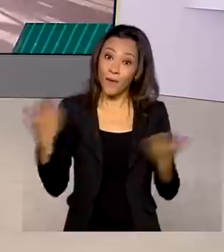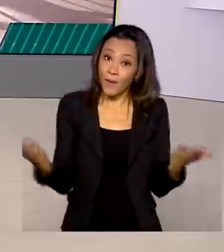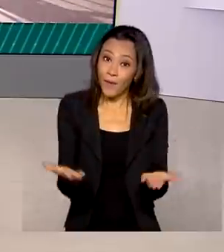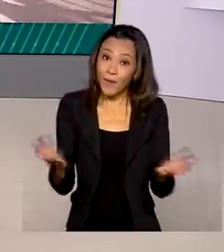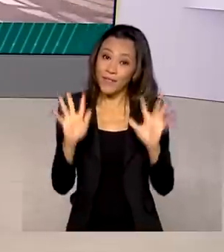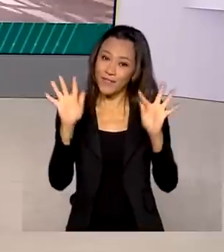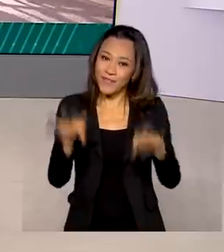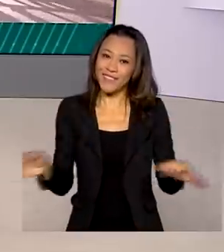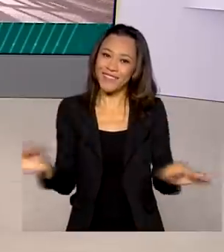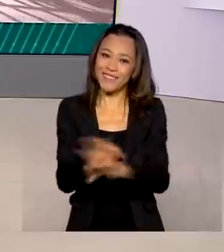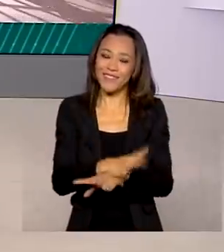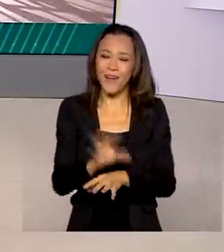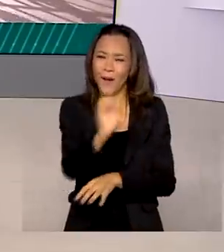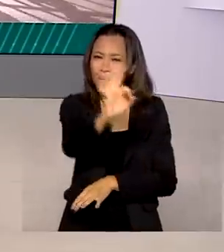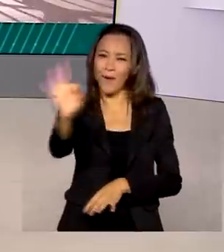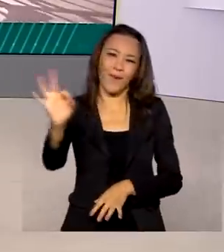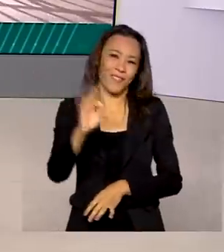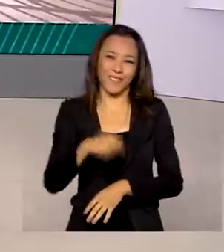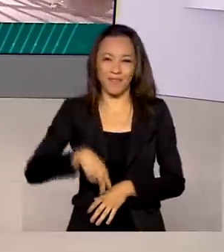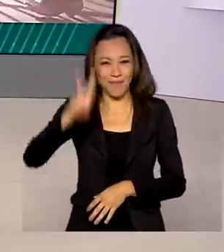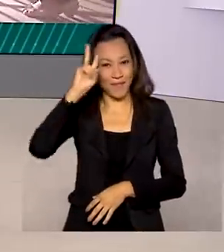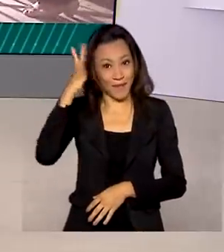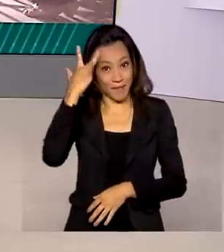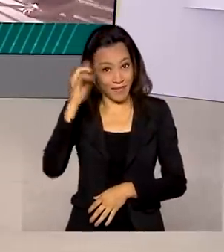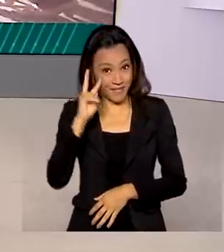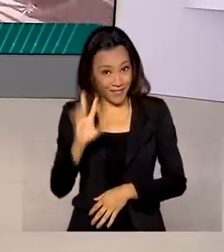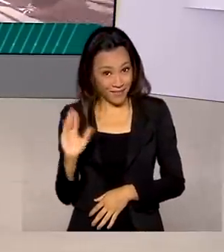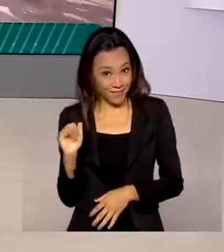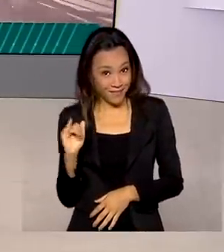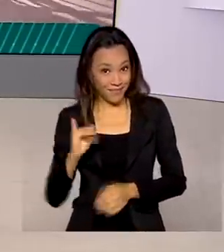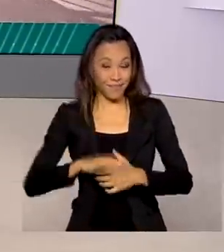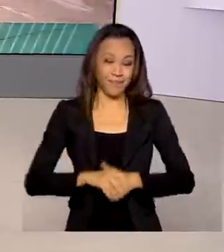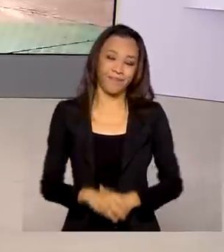Dia fica por aqui. Uma ótima segunda-feira para você. Nos vemos amanhã. Até lá!